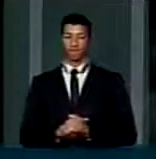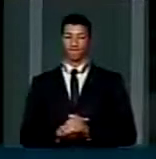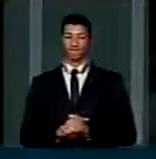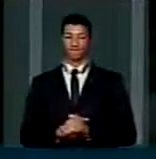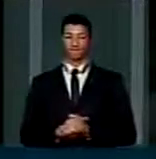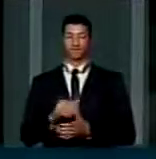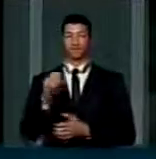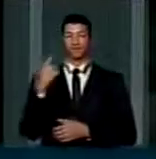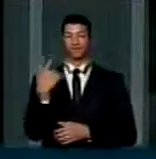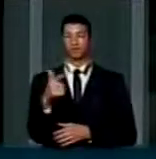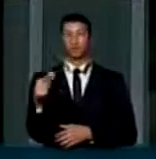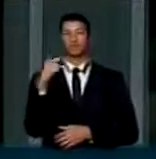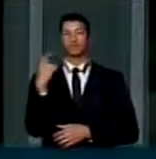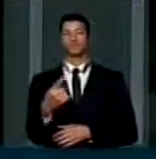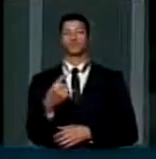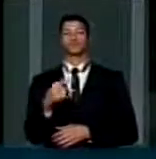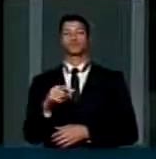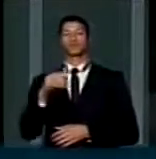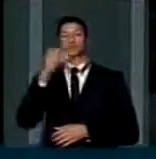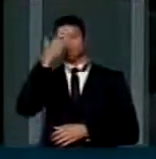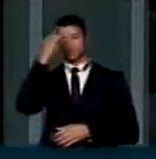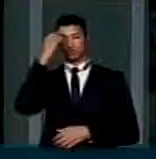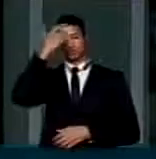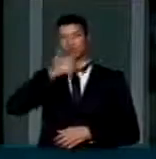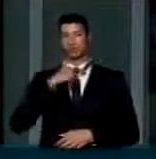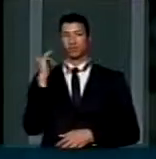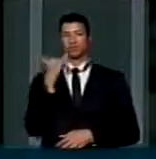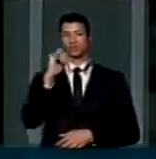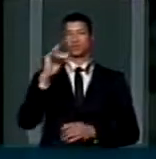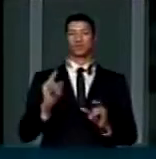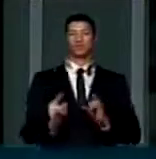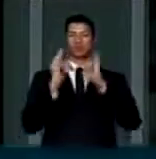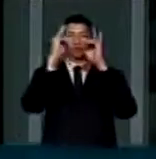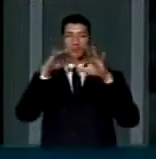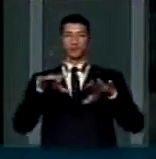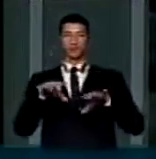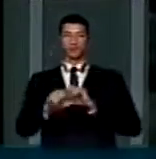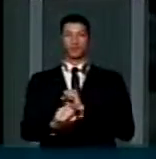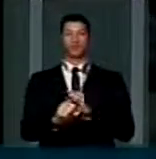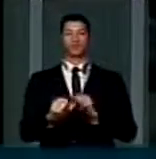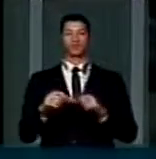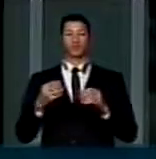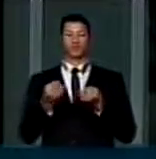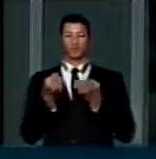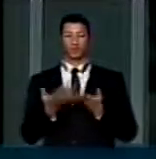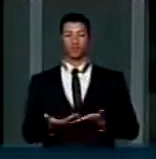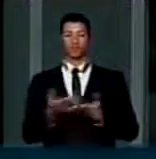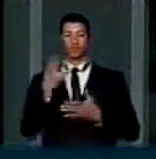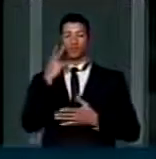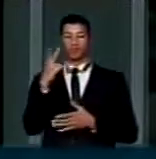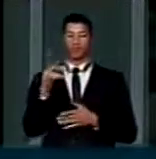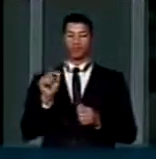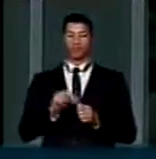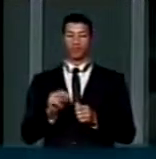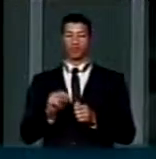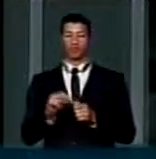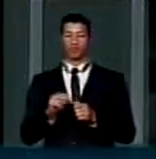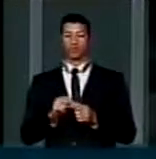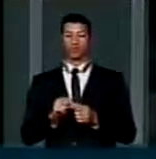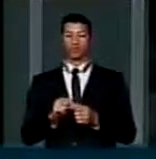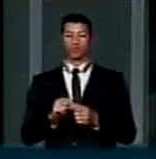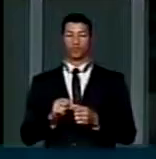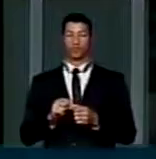sequer um eletricista predial formado e preparado para fazê-lo.